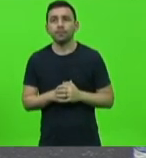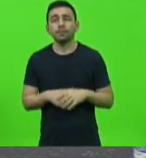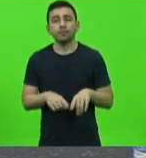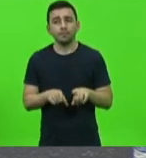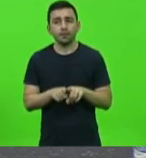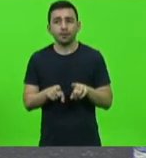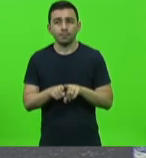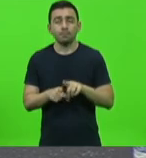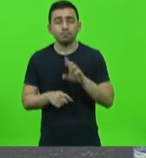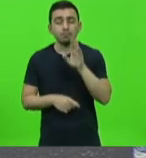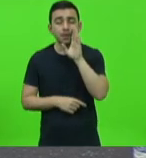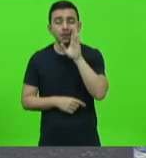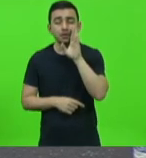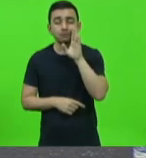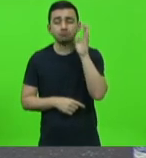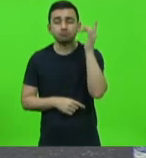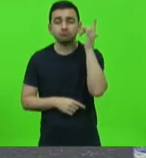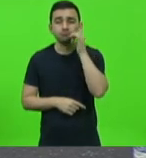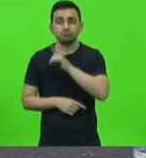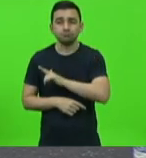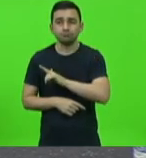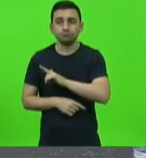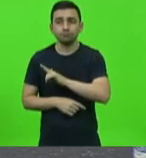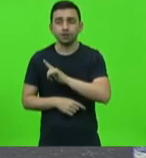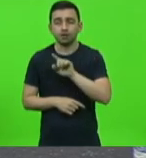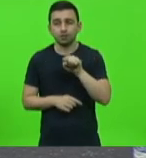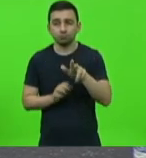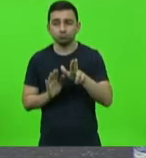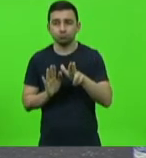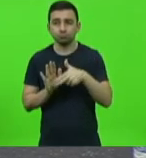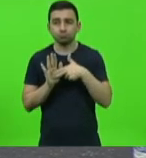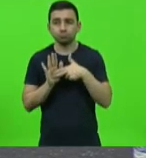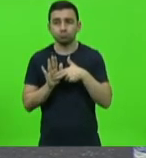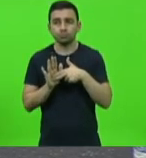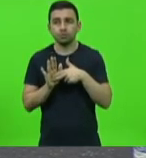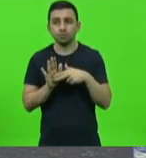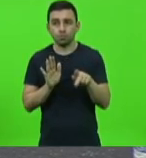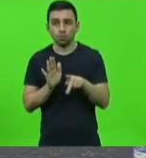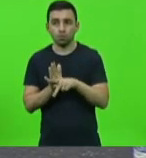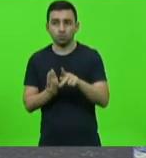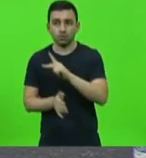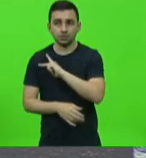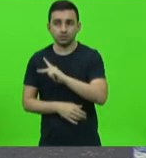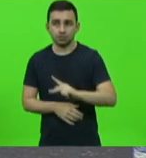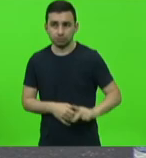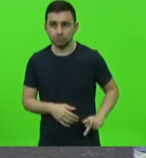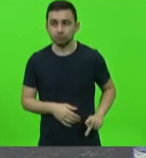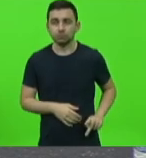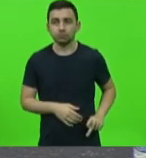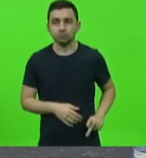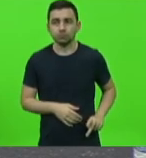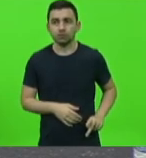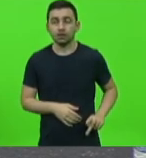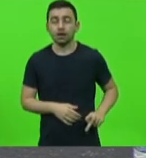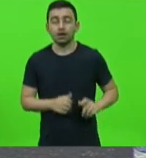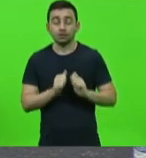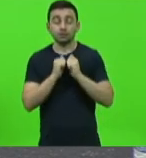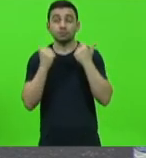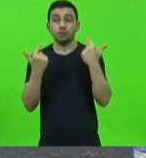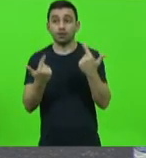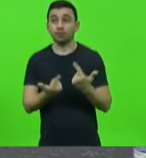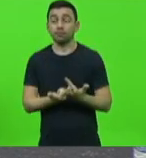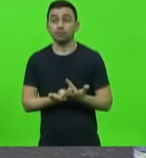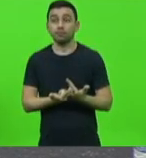Berlanda sua posse na presidência da assembleia legislativa